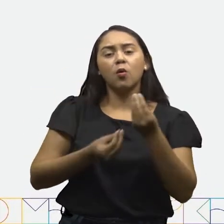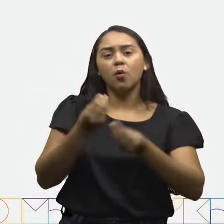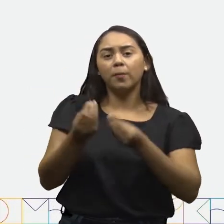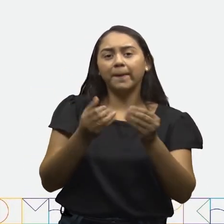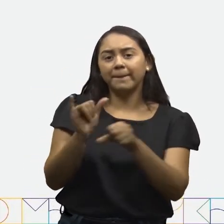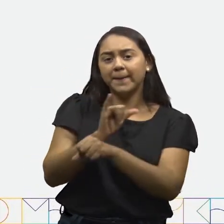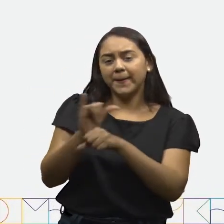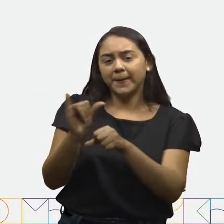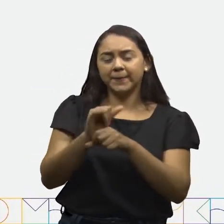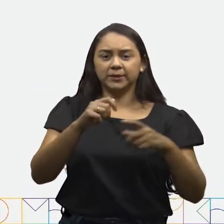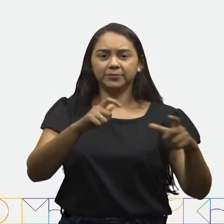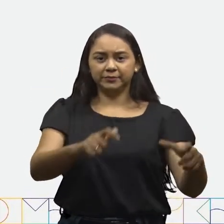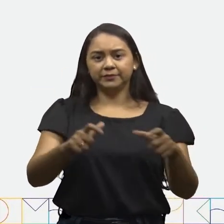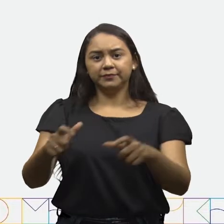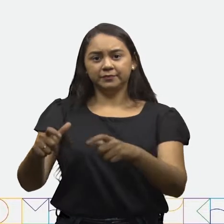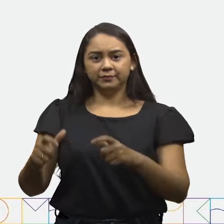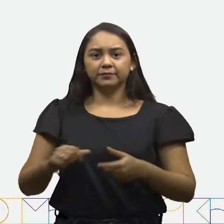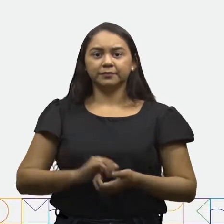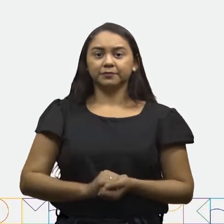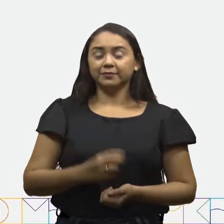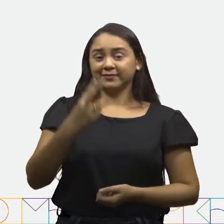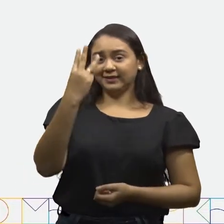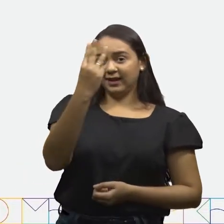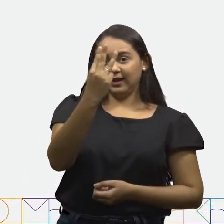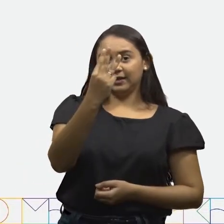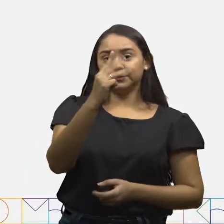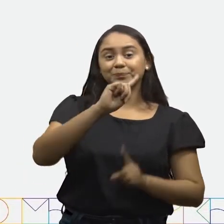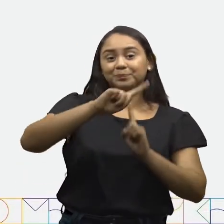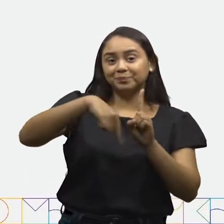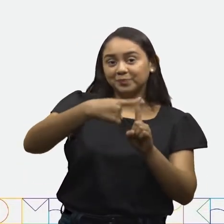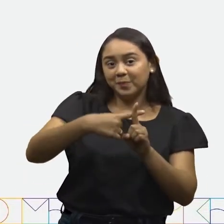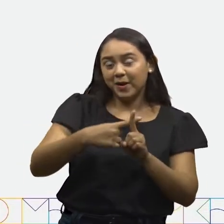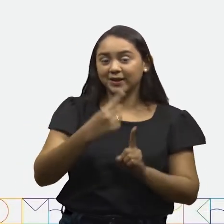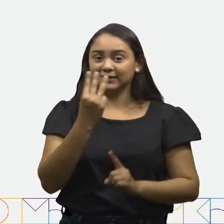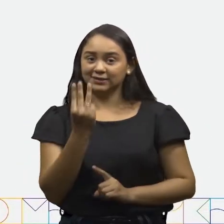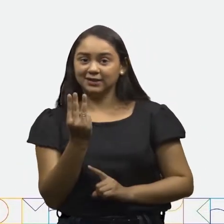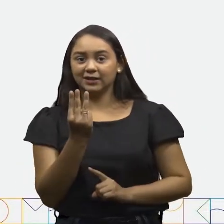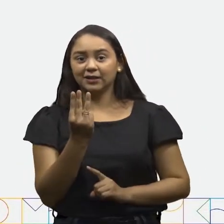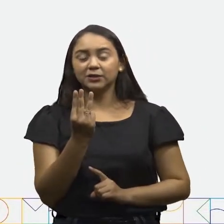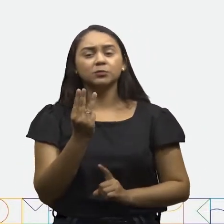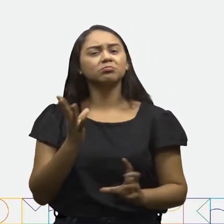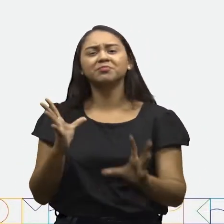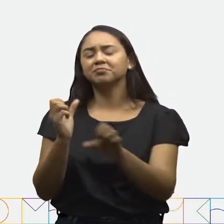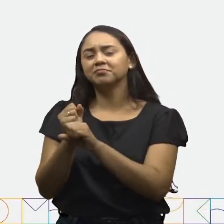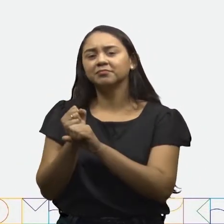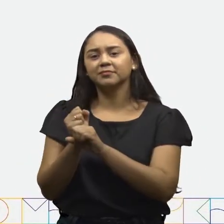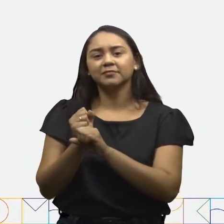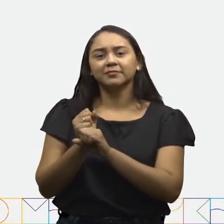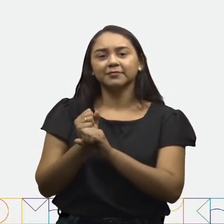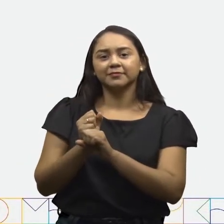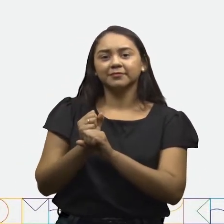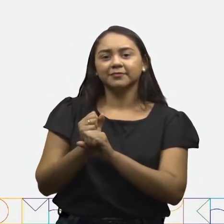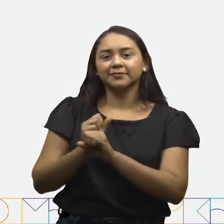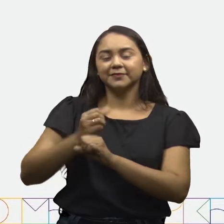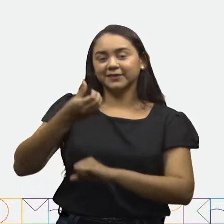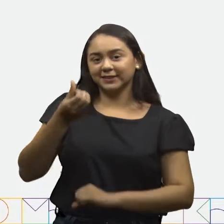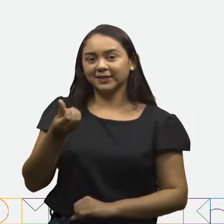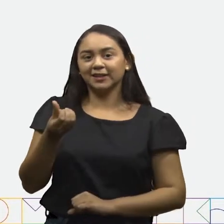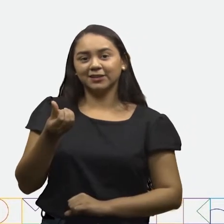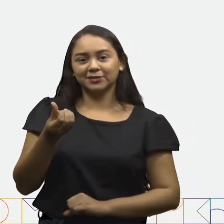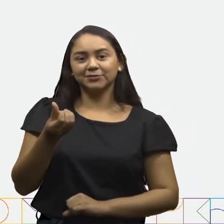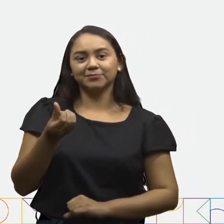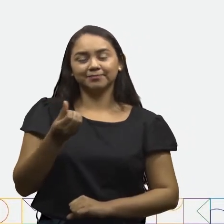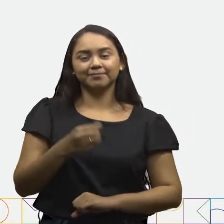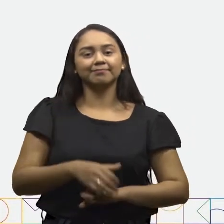como iremos fazer. 3 mais 3 é igual a